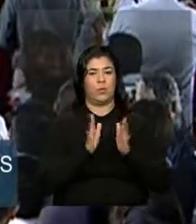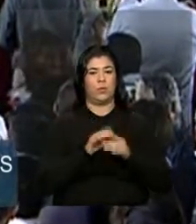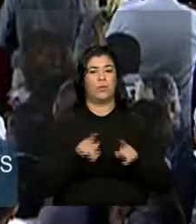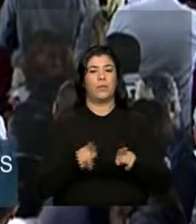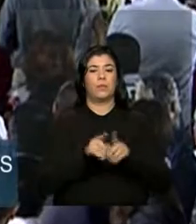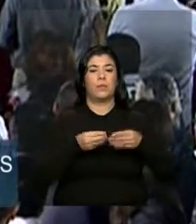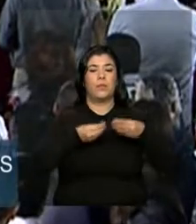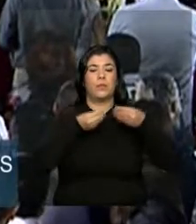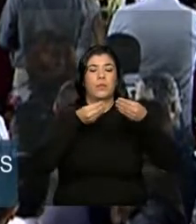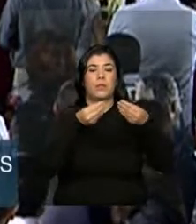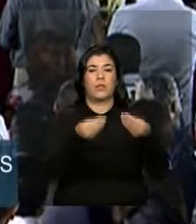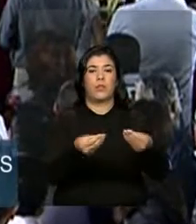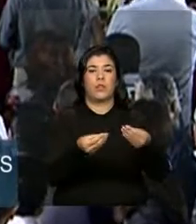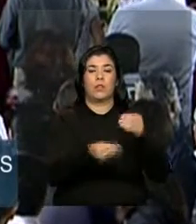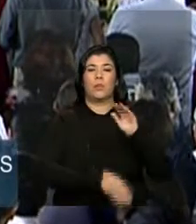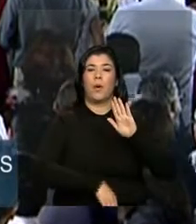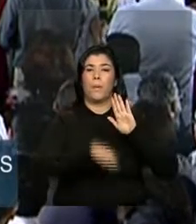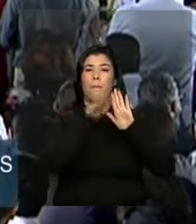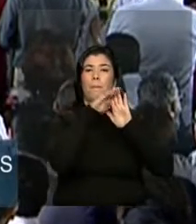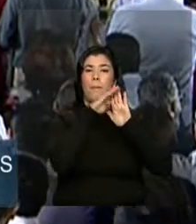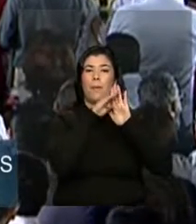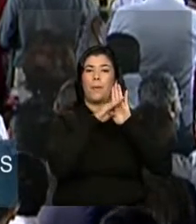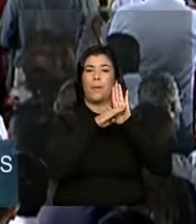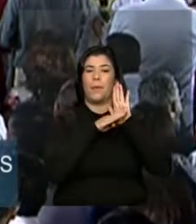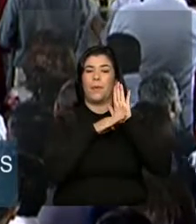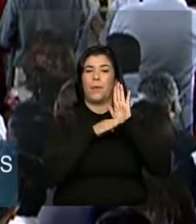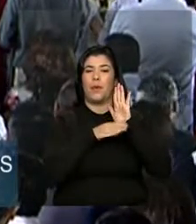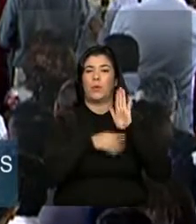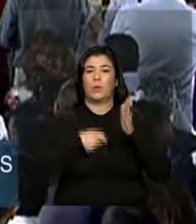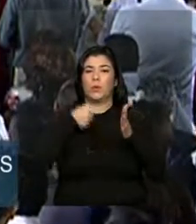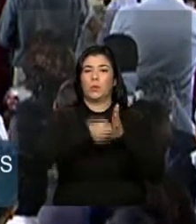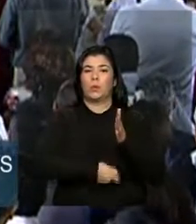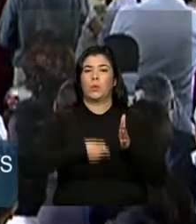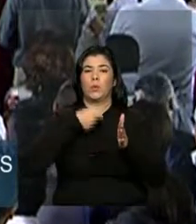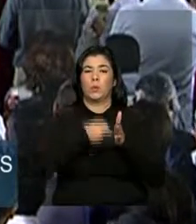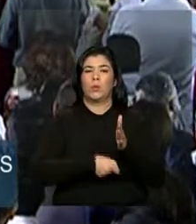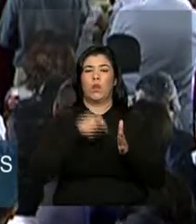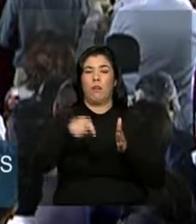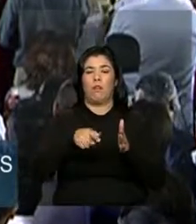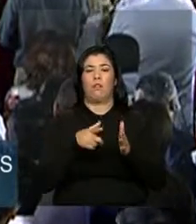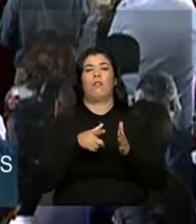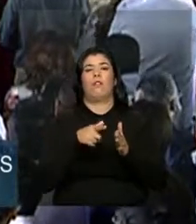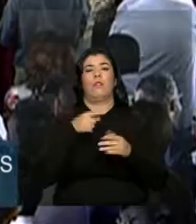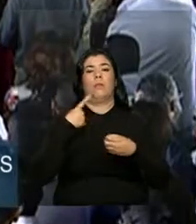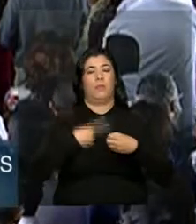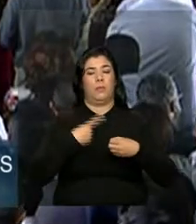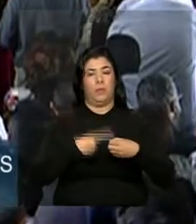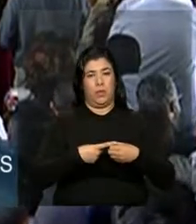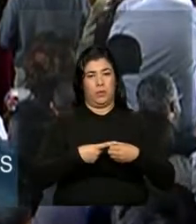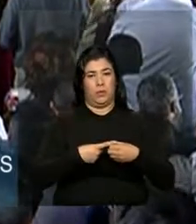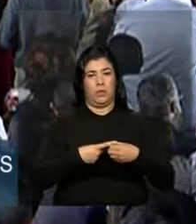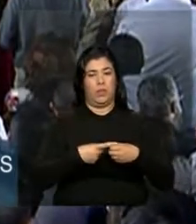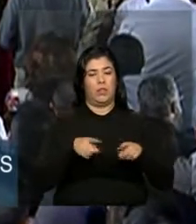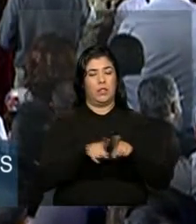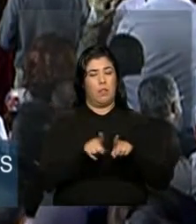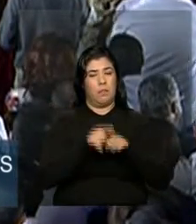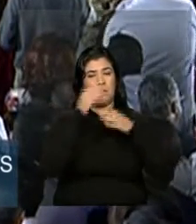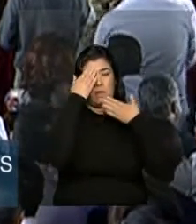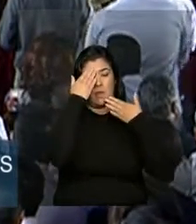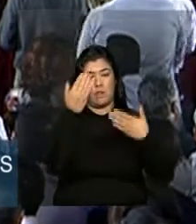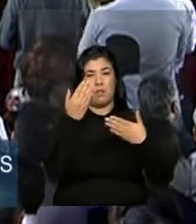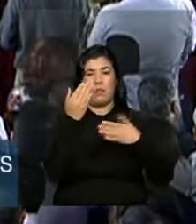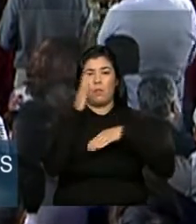Entregando uma pauta de reivindicações para a cidade de Araguari. E eu quero agradecer pelo carinho,